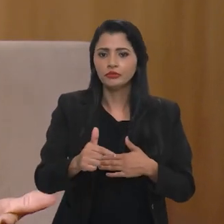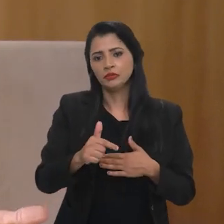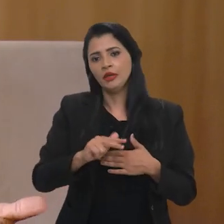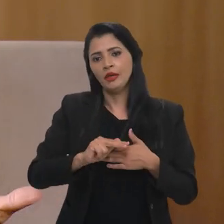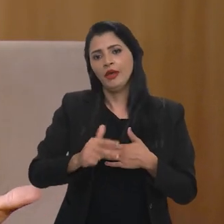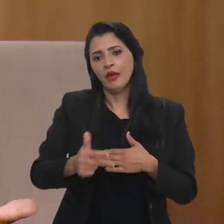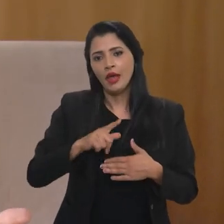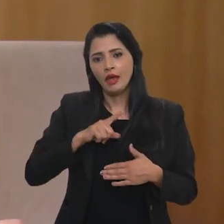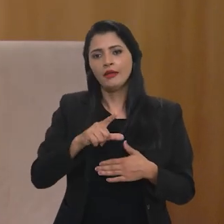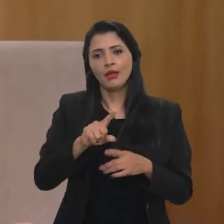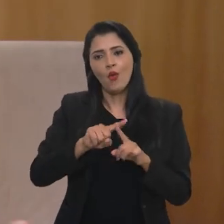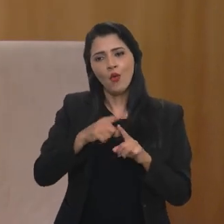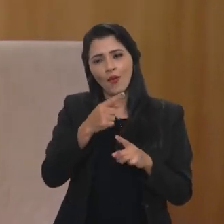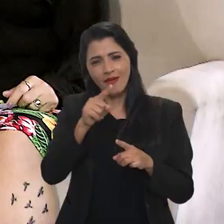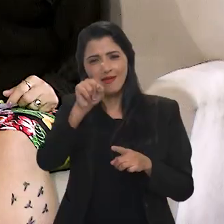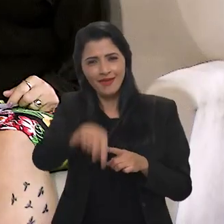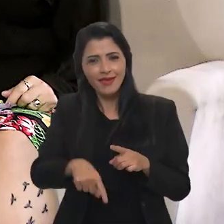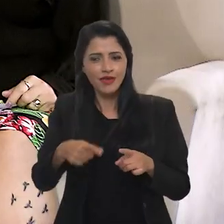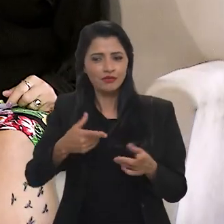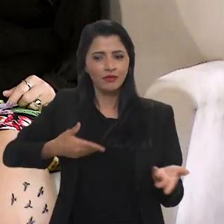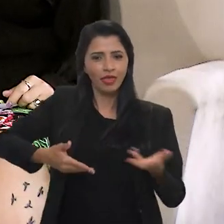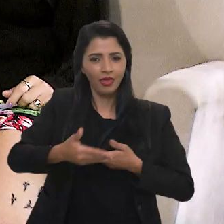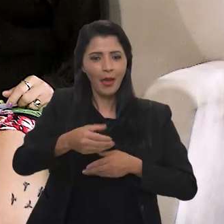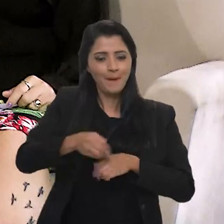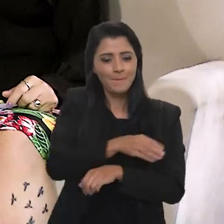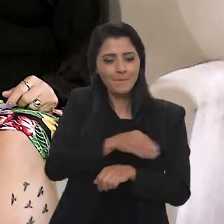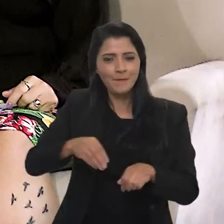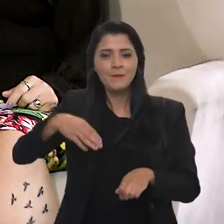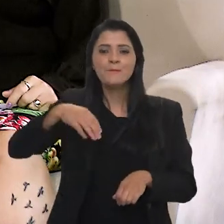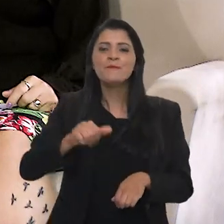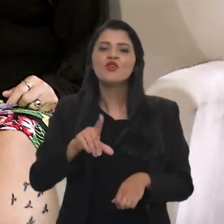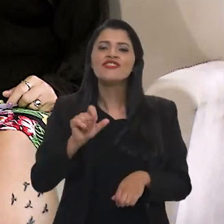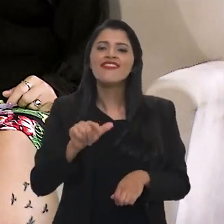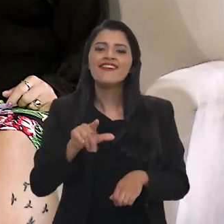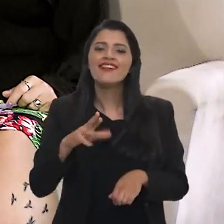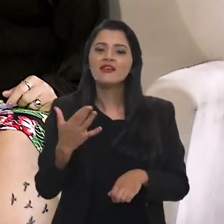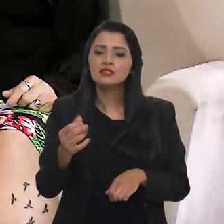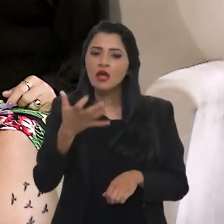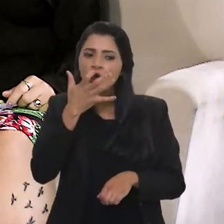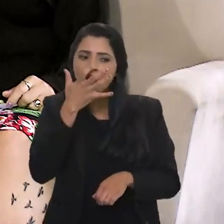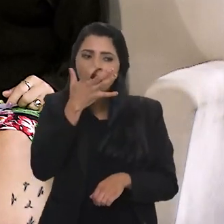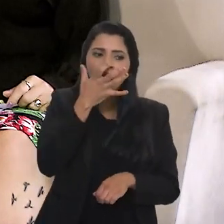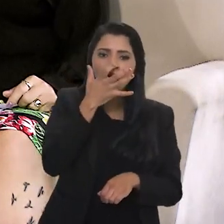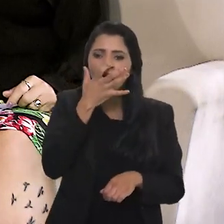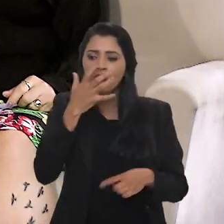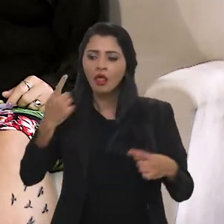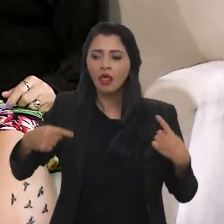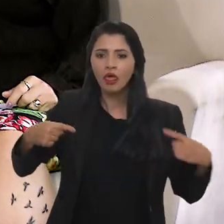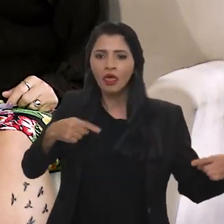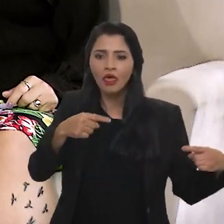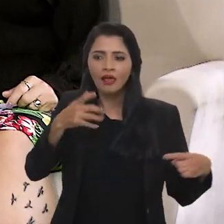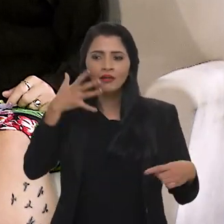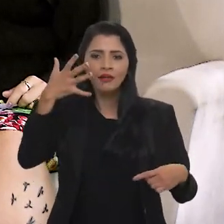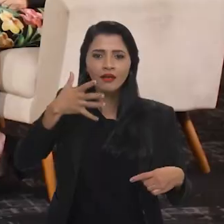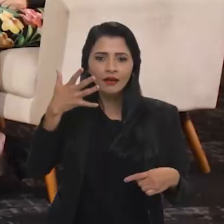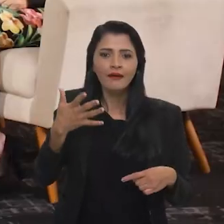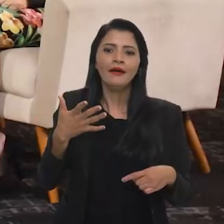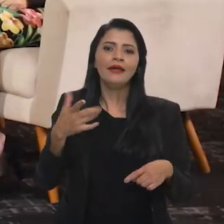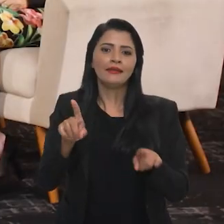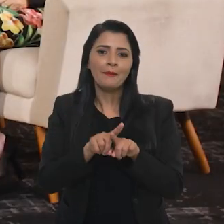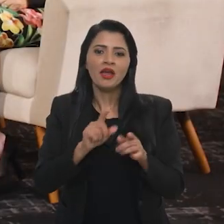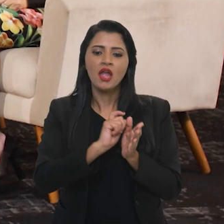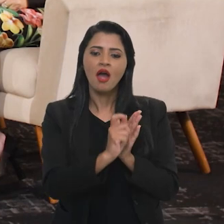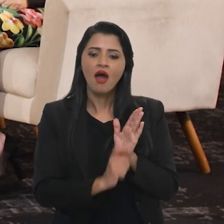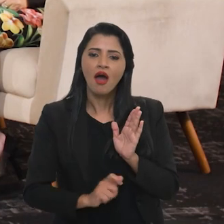essas questões de transparência, da consistência, moderação, de como ela está moderando os discursos, os mecanismos, até os